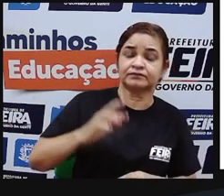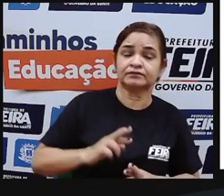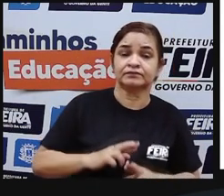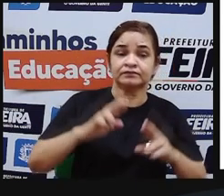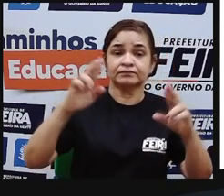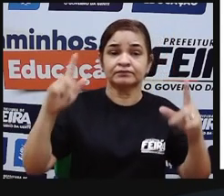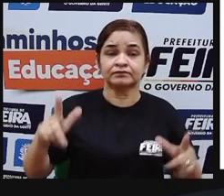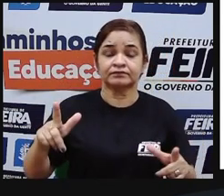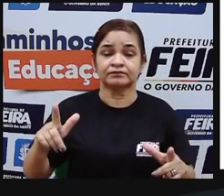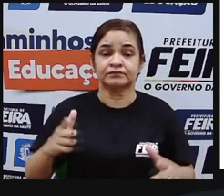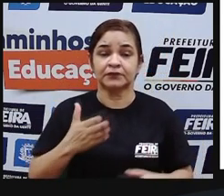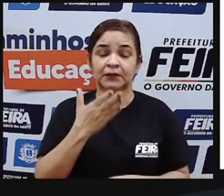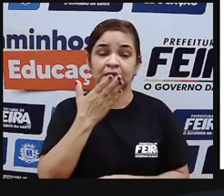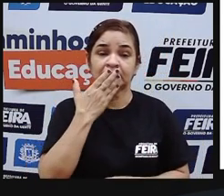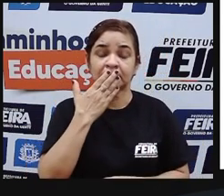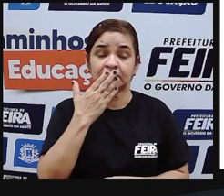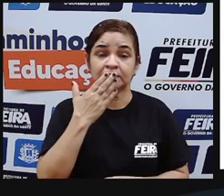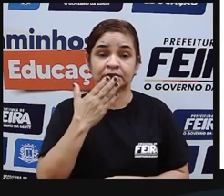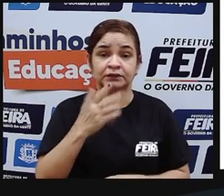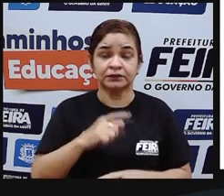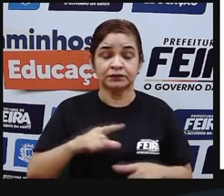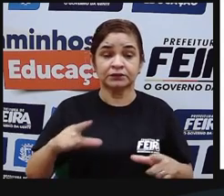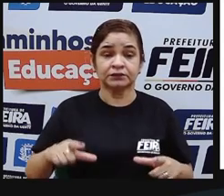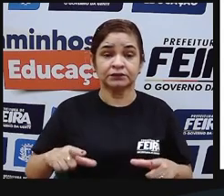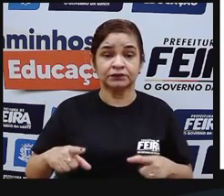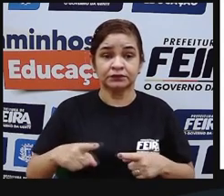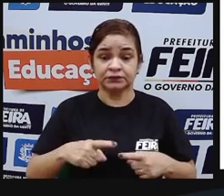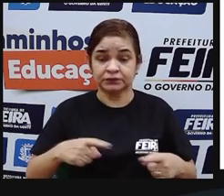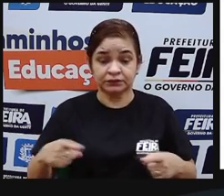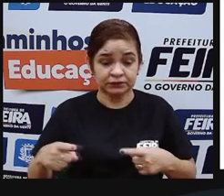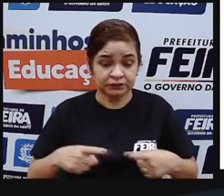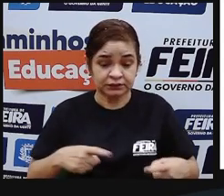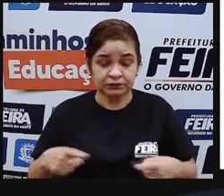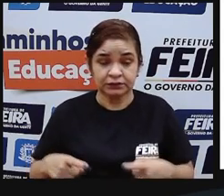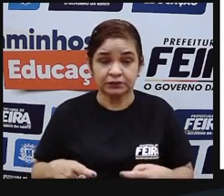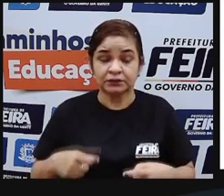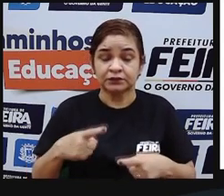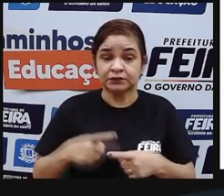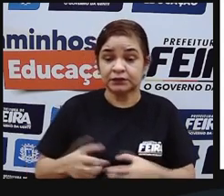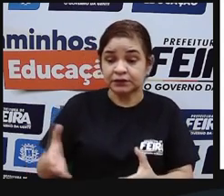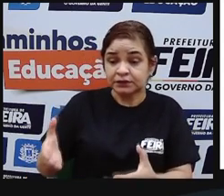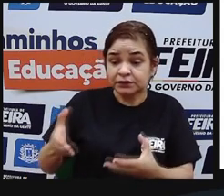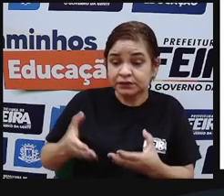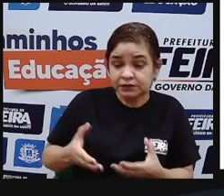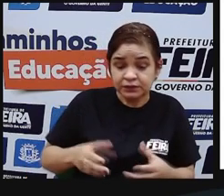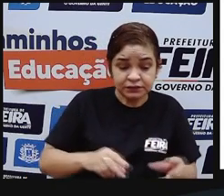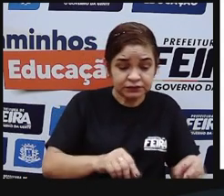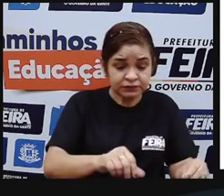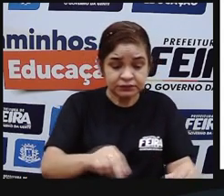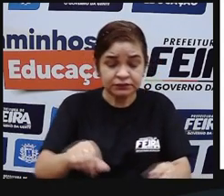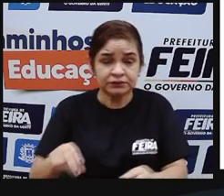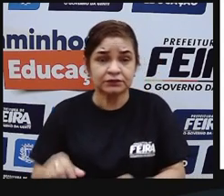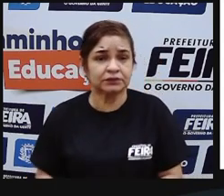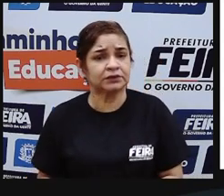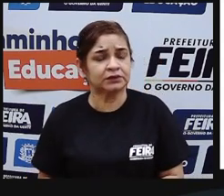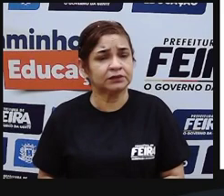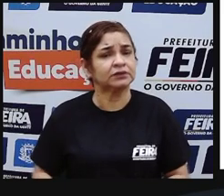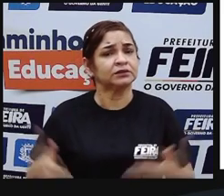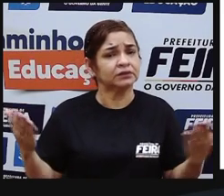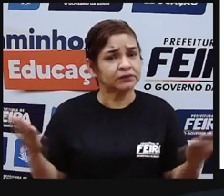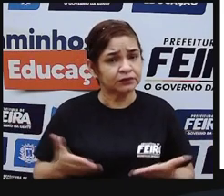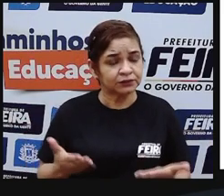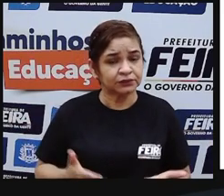nações indígenas passaram a lutar pela posse de suas terras. Lutas que chegam até os dias